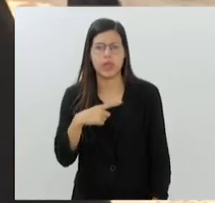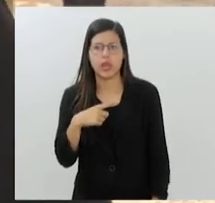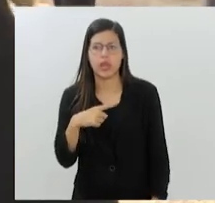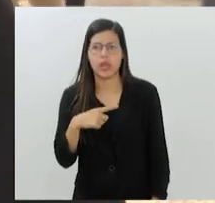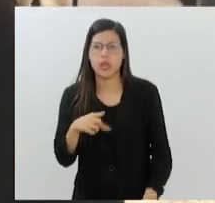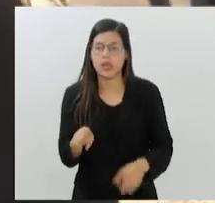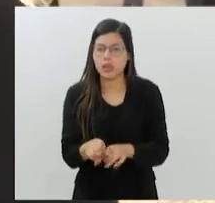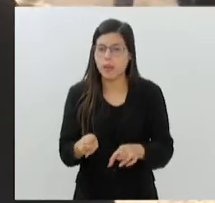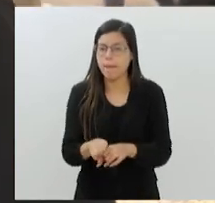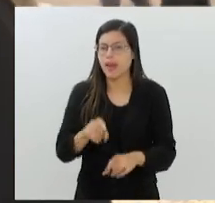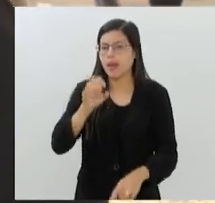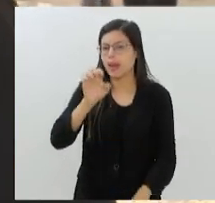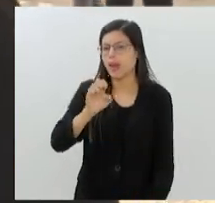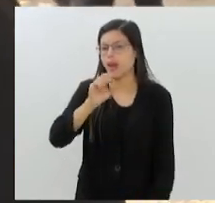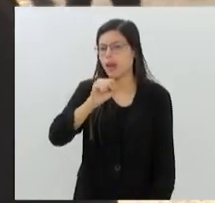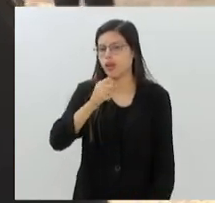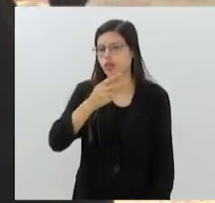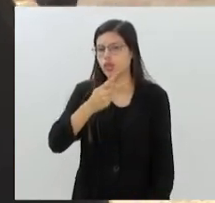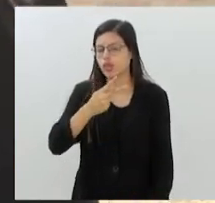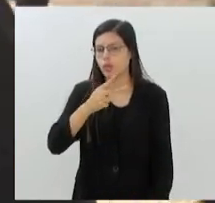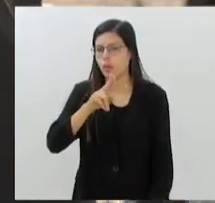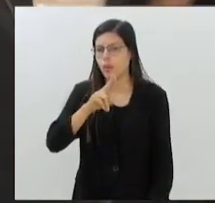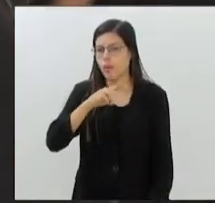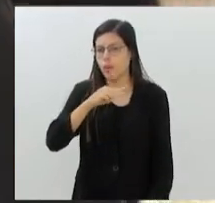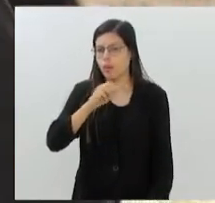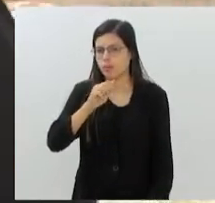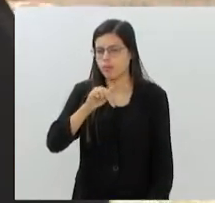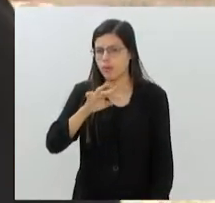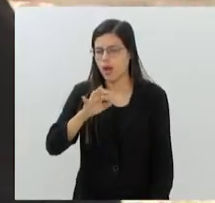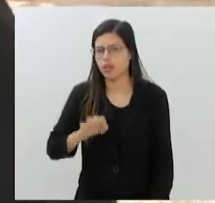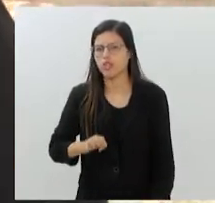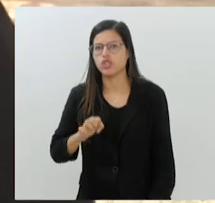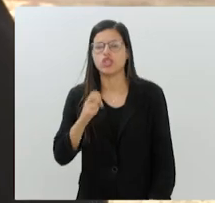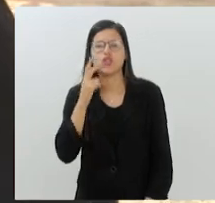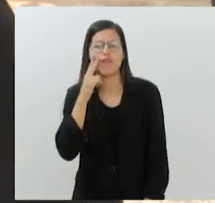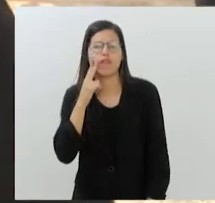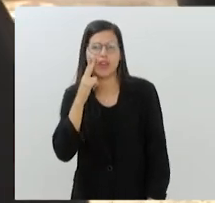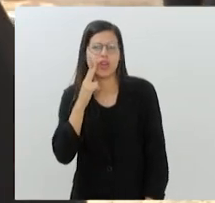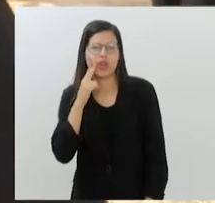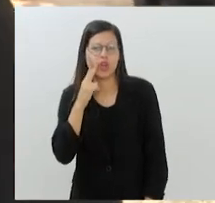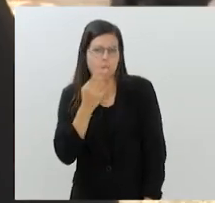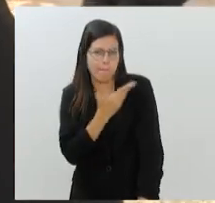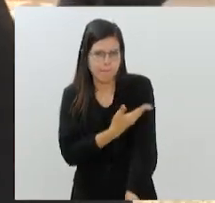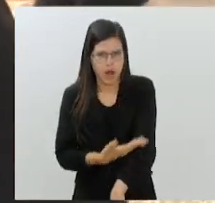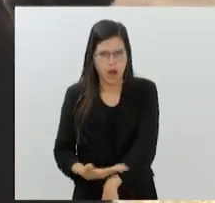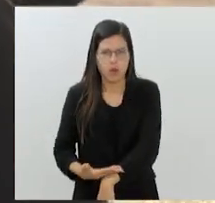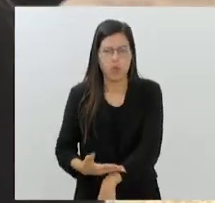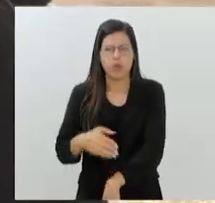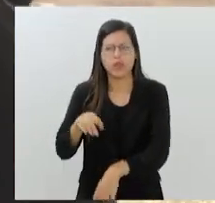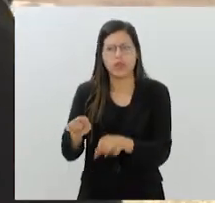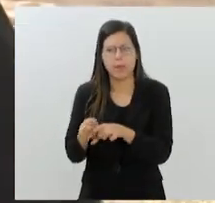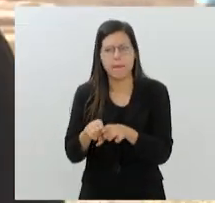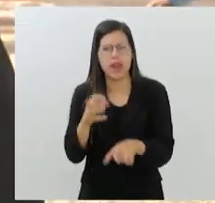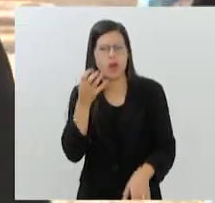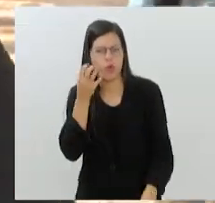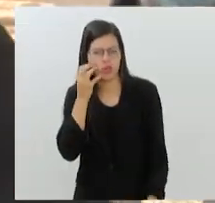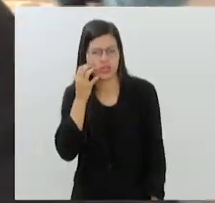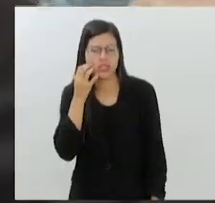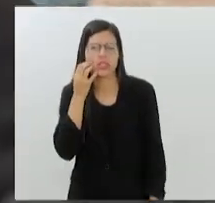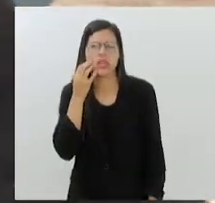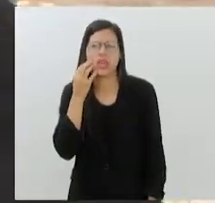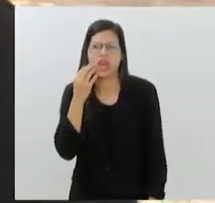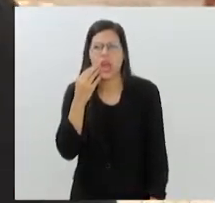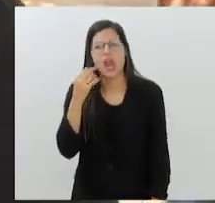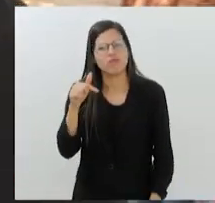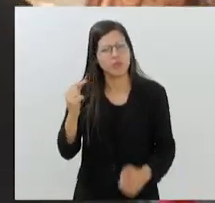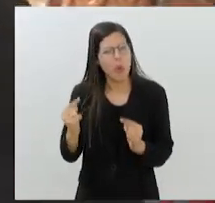espumantes. Vinhos brancos e rosês também entram nesse grupo. Eu acho que para o verão carioca não há nada que combine mais do que um espumante gelado, do que um vinho